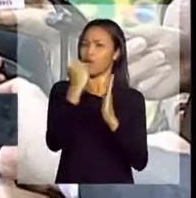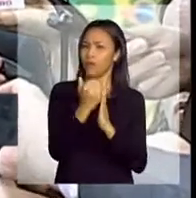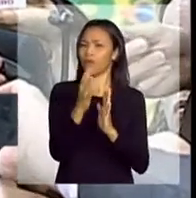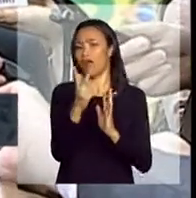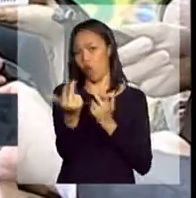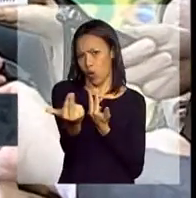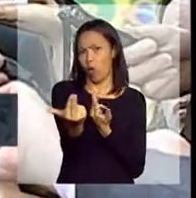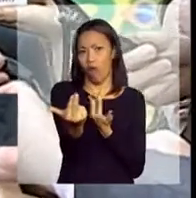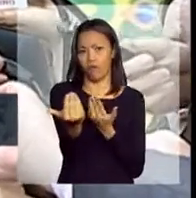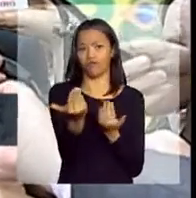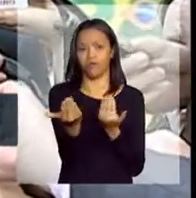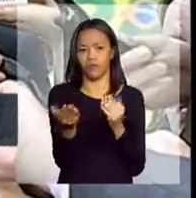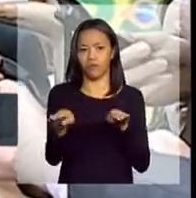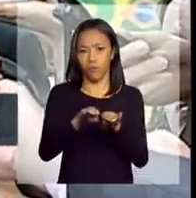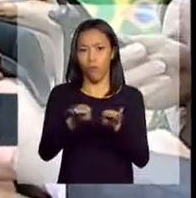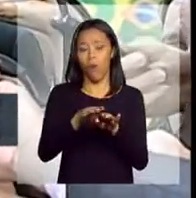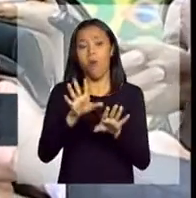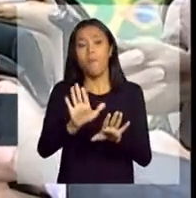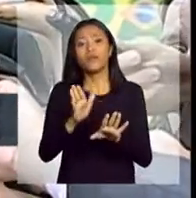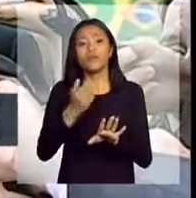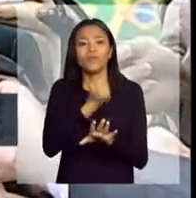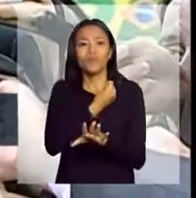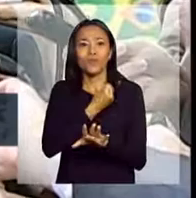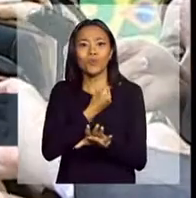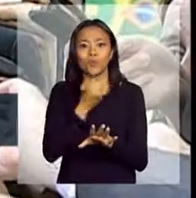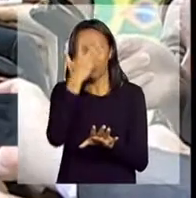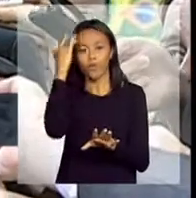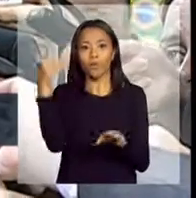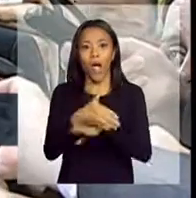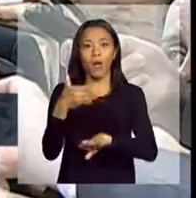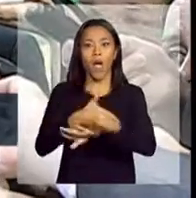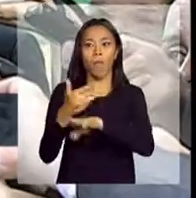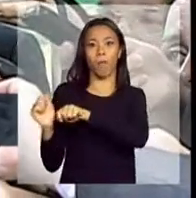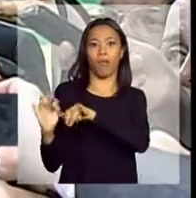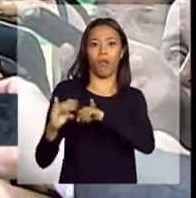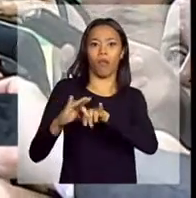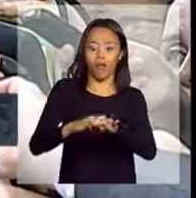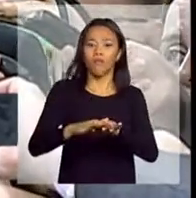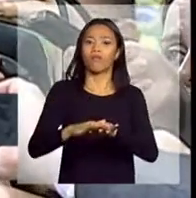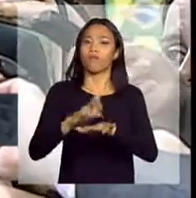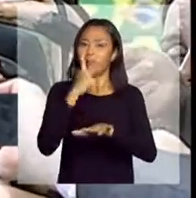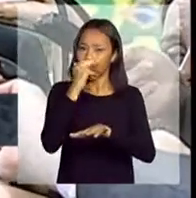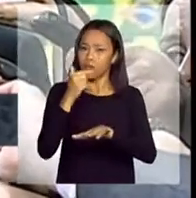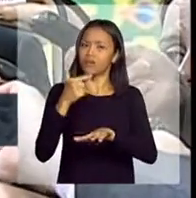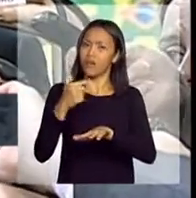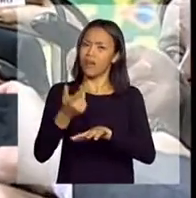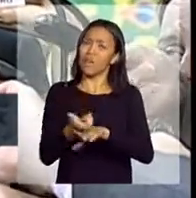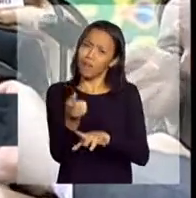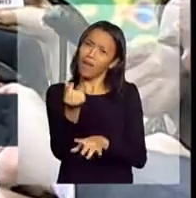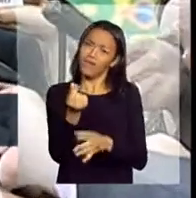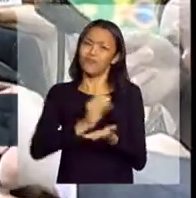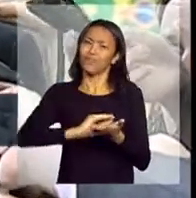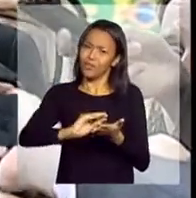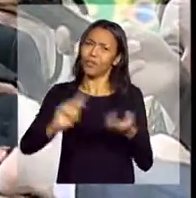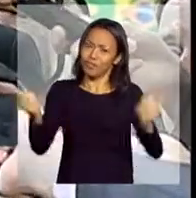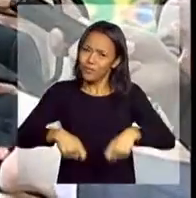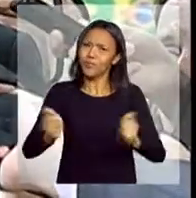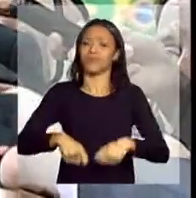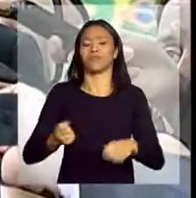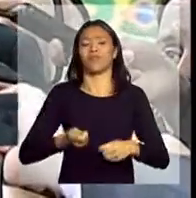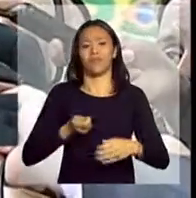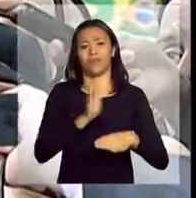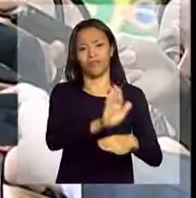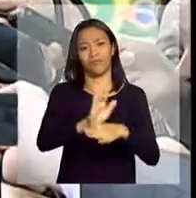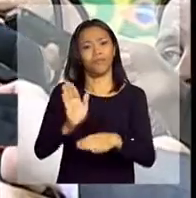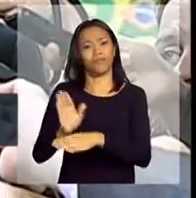o mesmo, mas como é um número muito maior de participantes, nós vamos ter um crescimento das despesas. Mas é um investimento que vale a pena, é um investimento